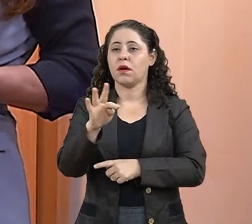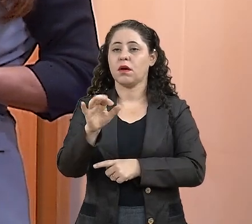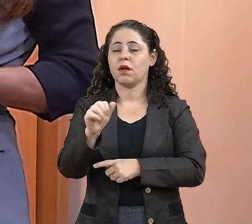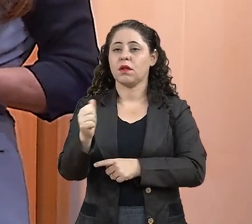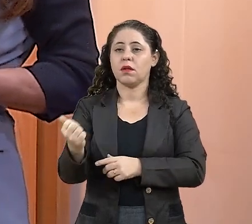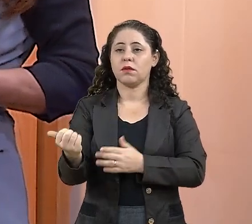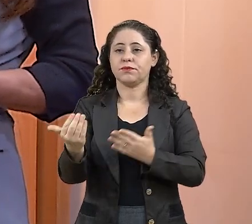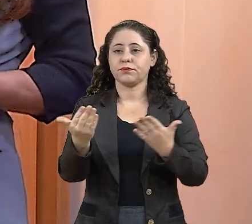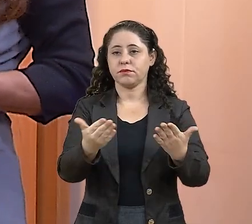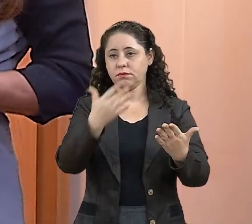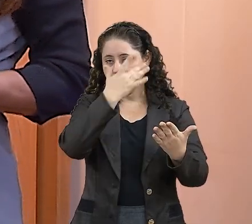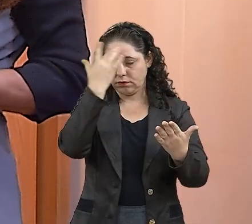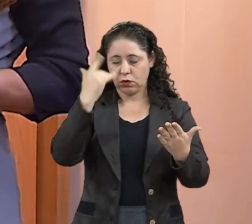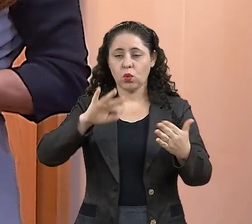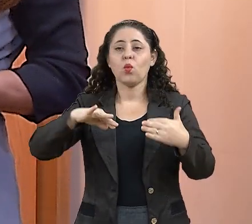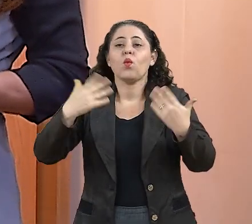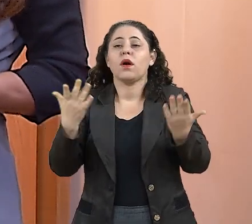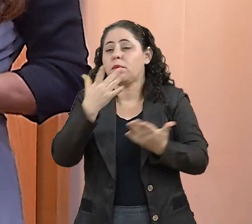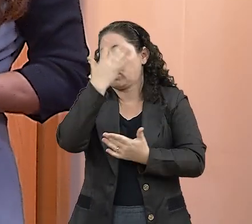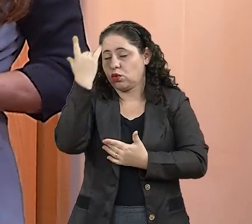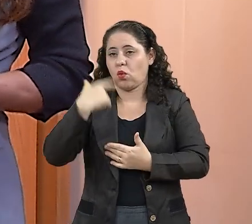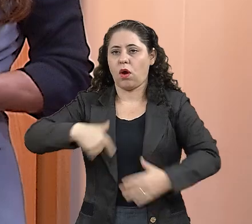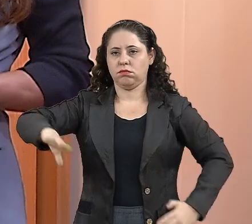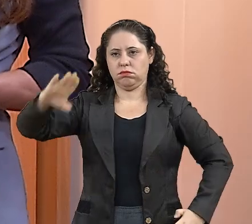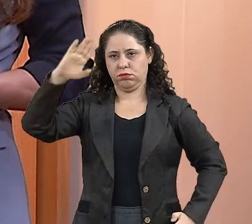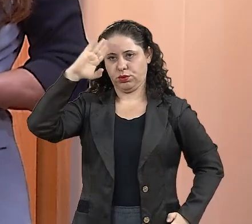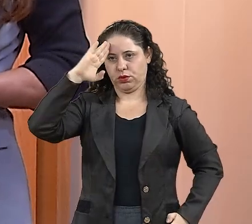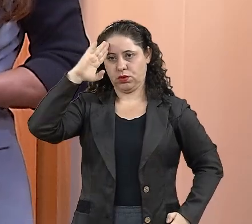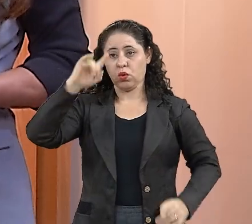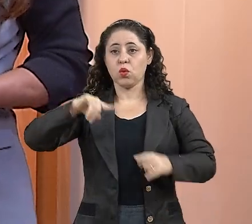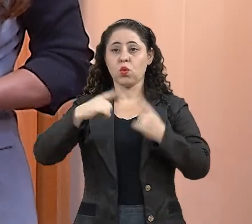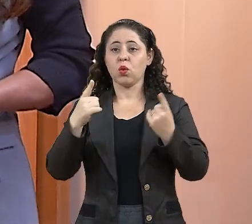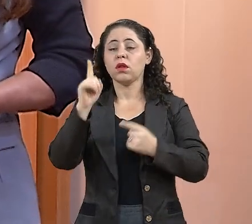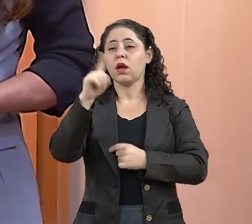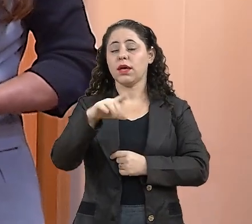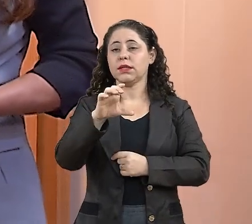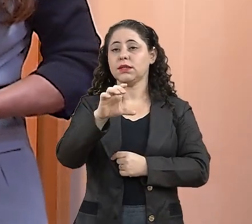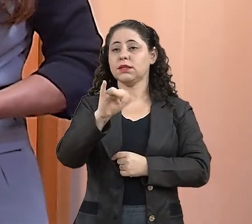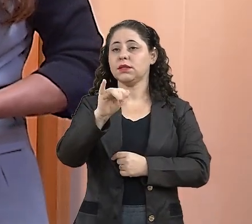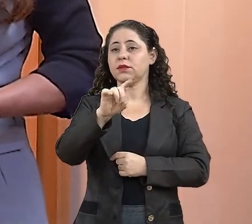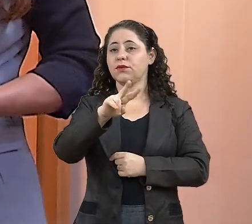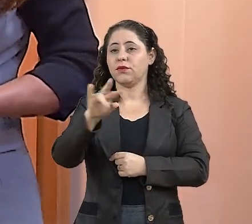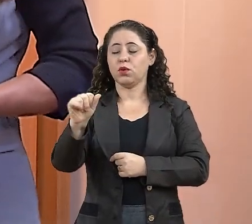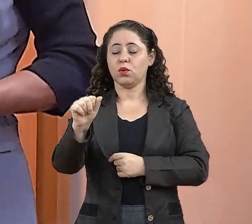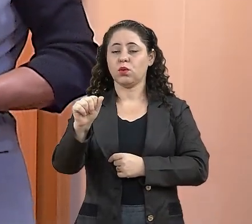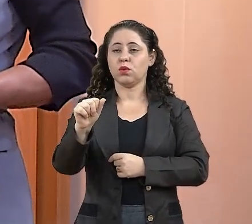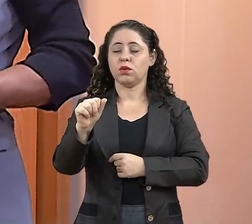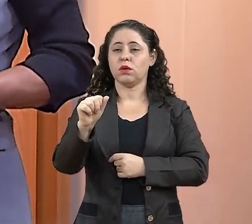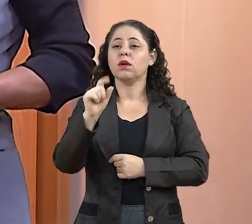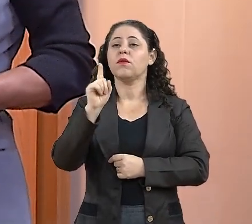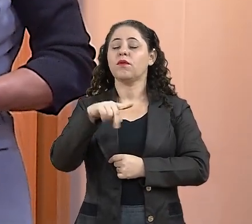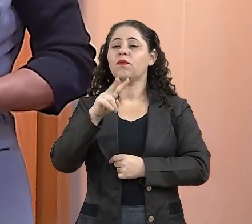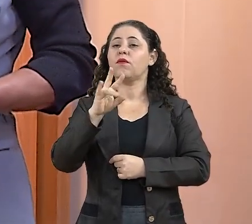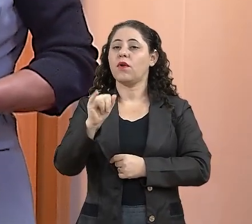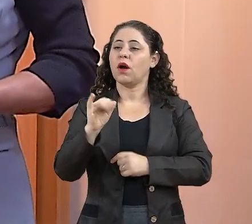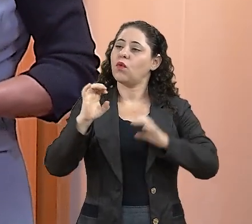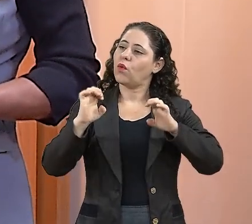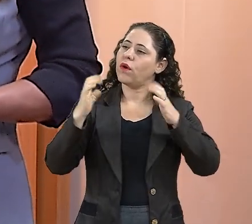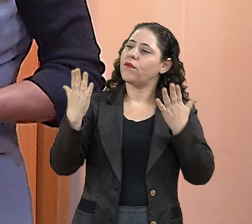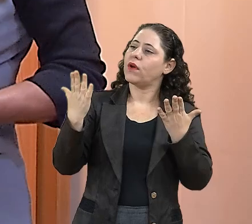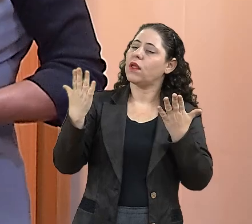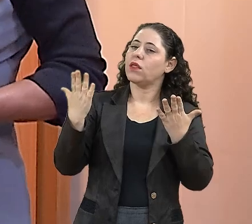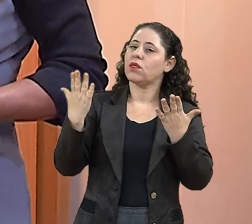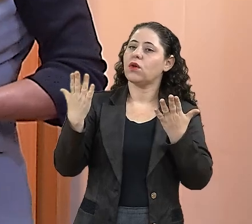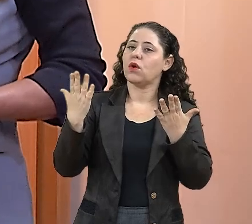quando a pessoa é militar. E aqui, quando a pessoa é para um civil que vai no evento, por exemplo,